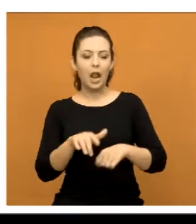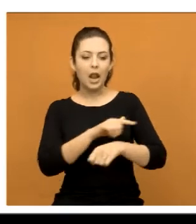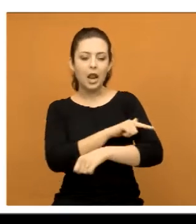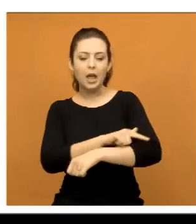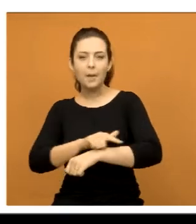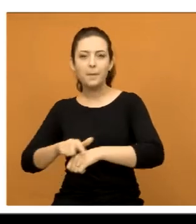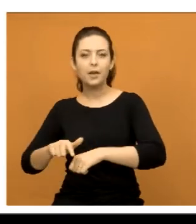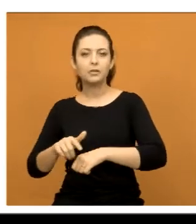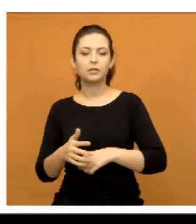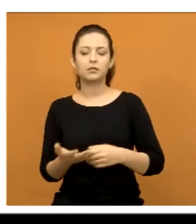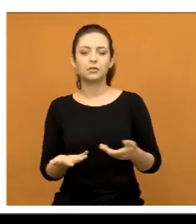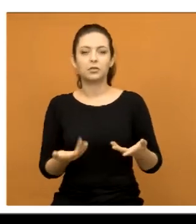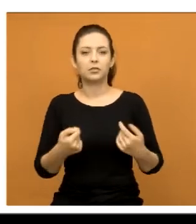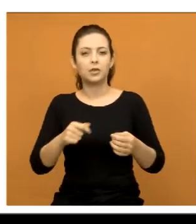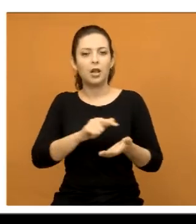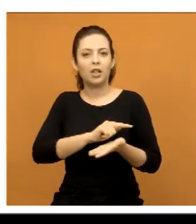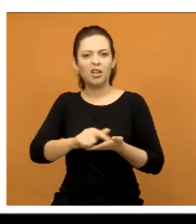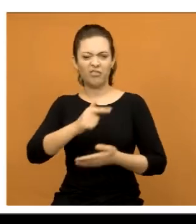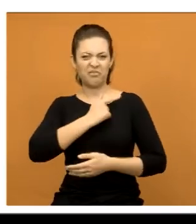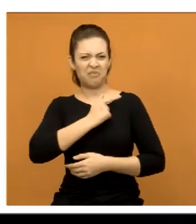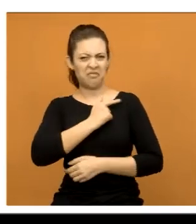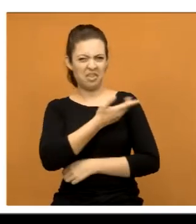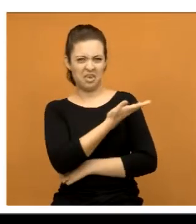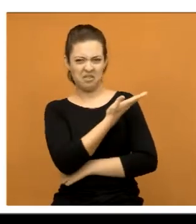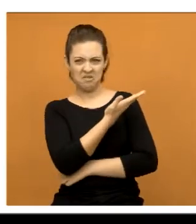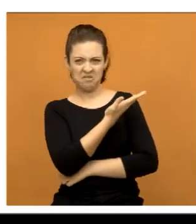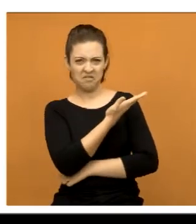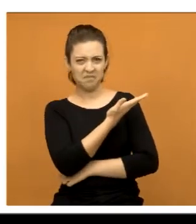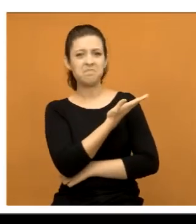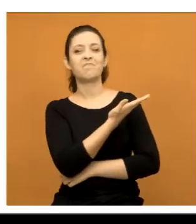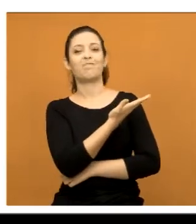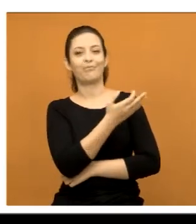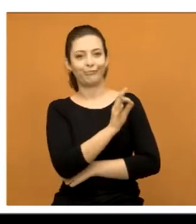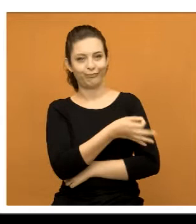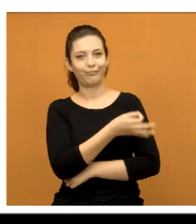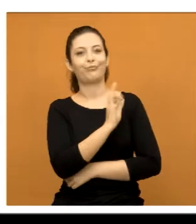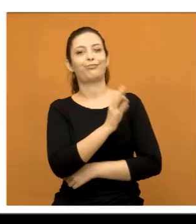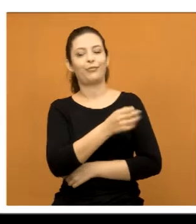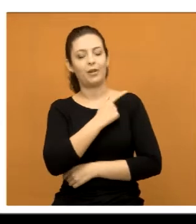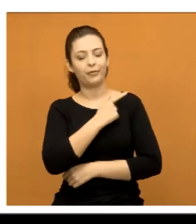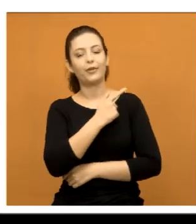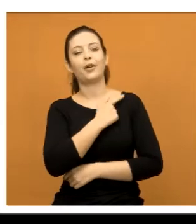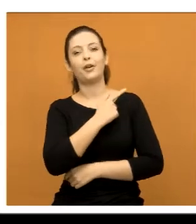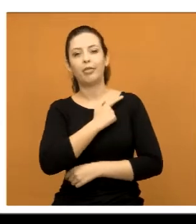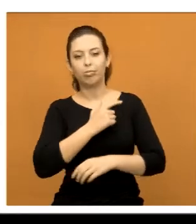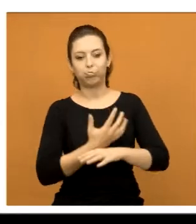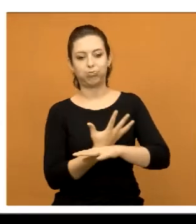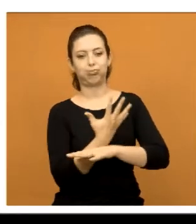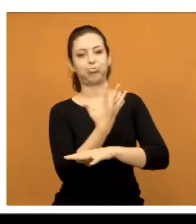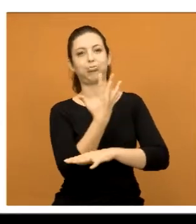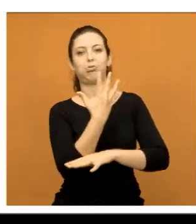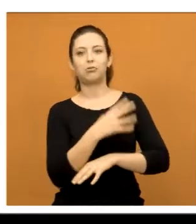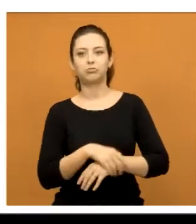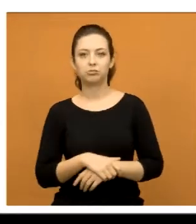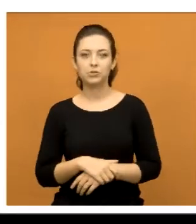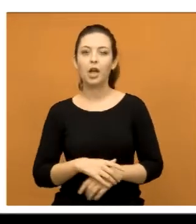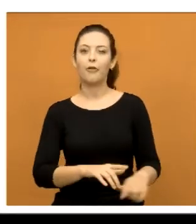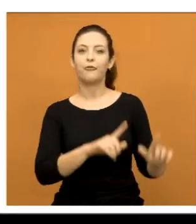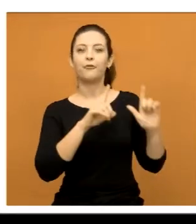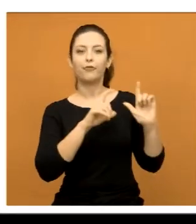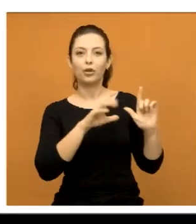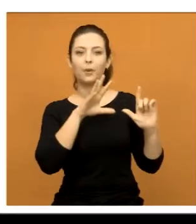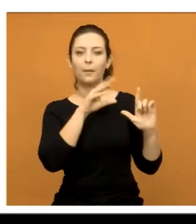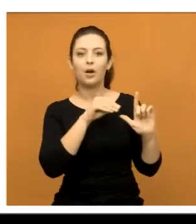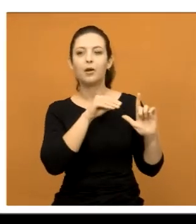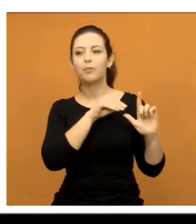o vereador, fica feio aquilo lá. Falei, fica mesmo, claro, fica feio, porque estou muito alto. Aí tirei a foto e já